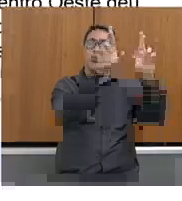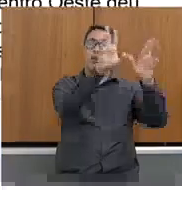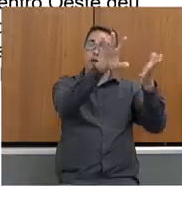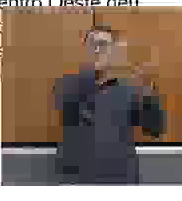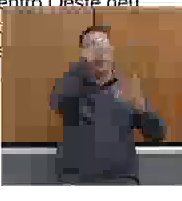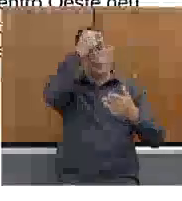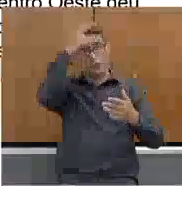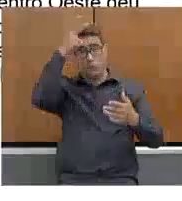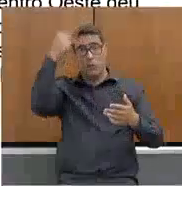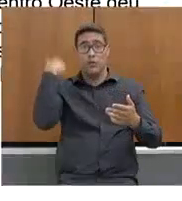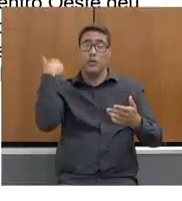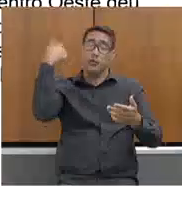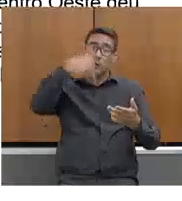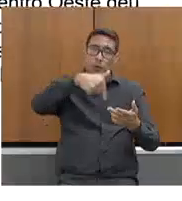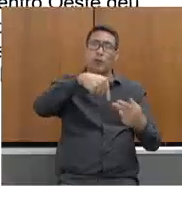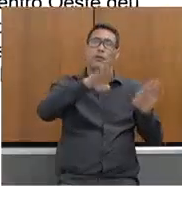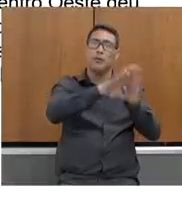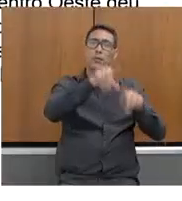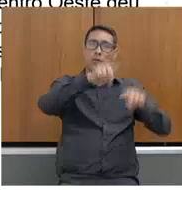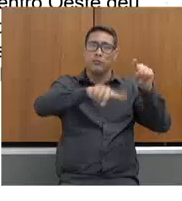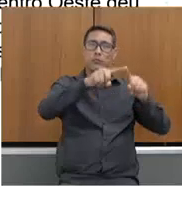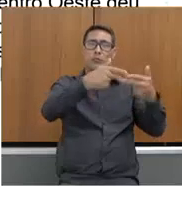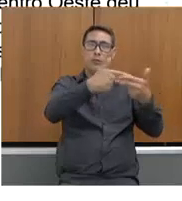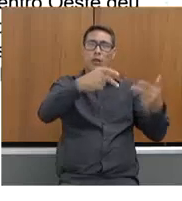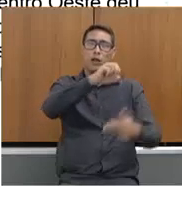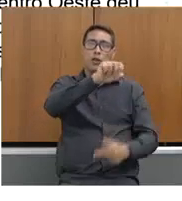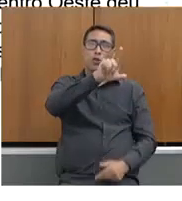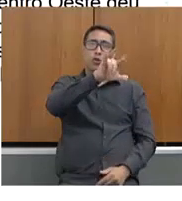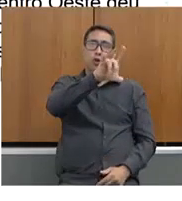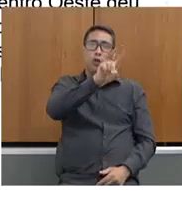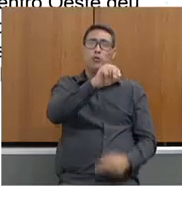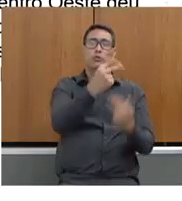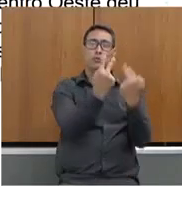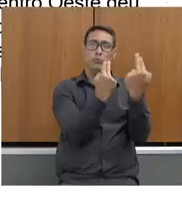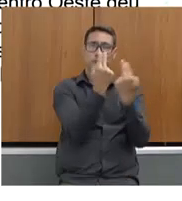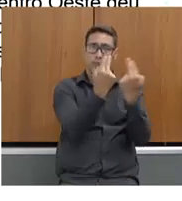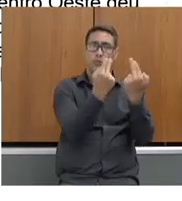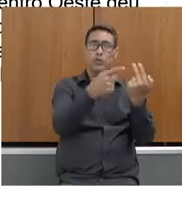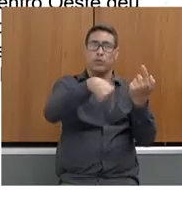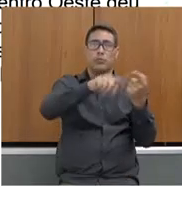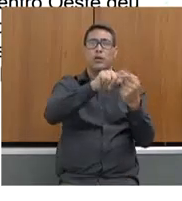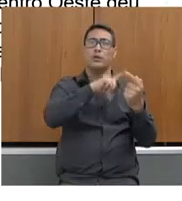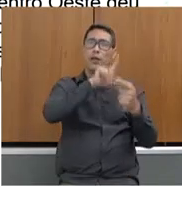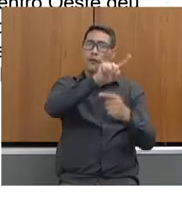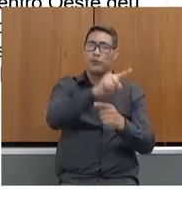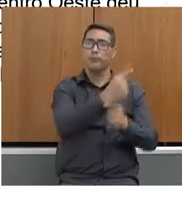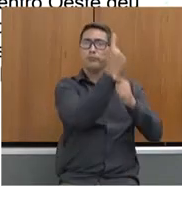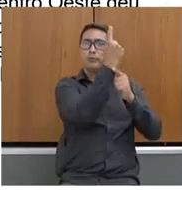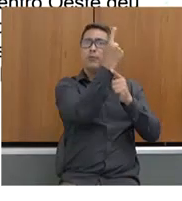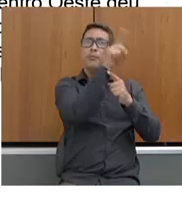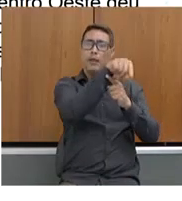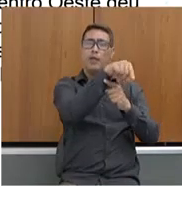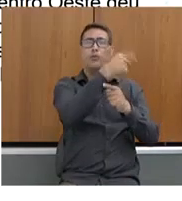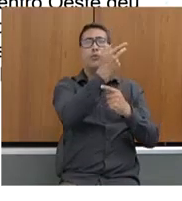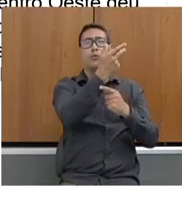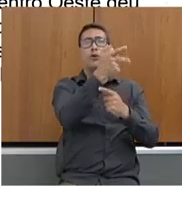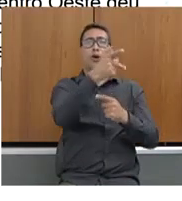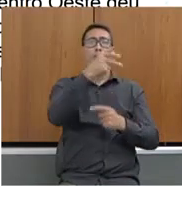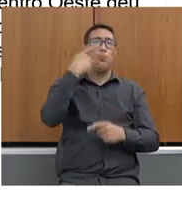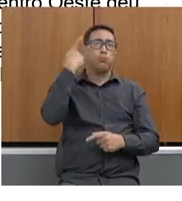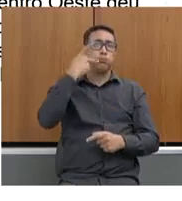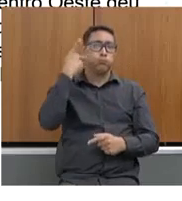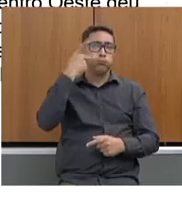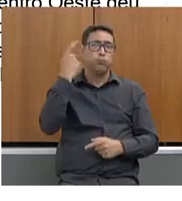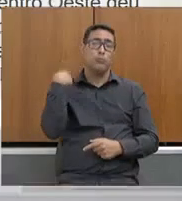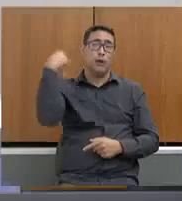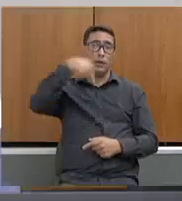prestação de serviços de resíduos sólidos urbanos. Nós efetivamos o primeiro consórcio público a ter uma concessão